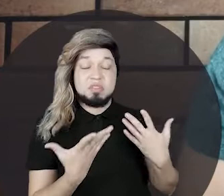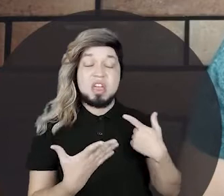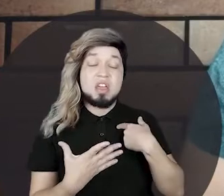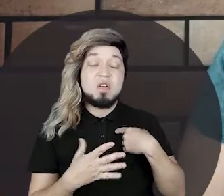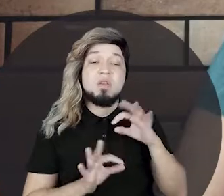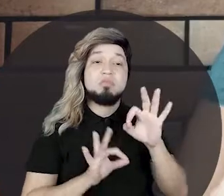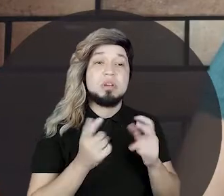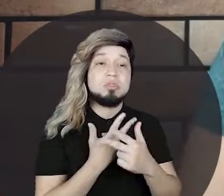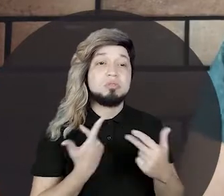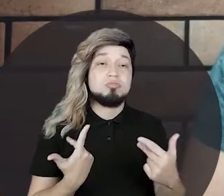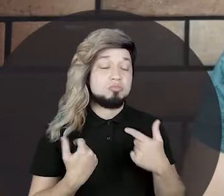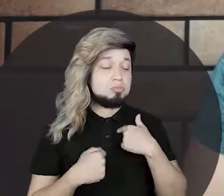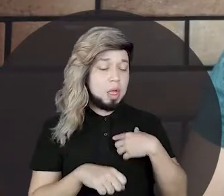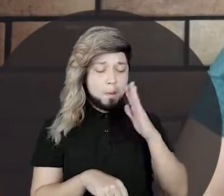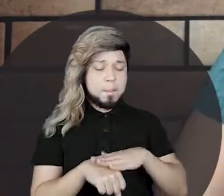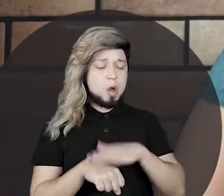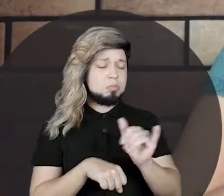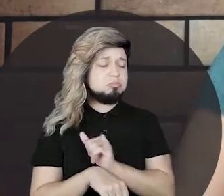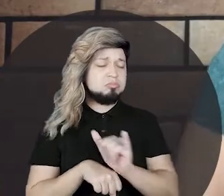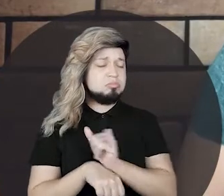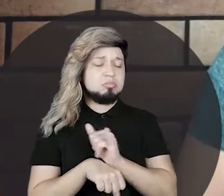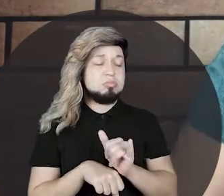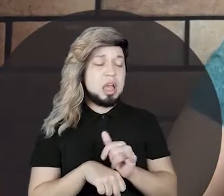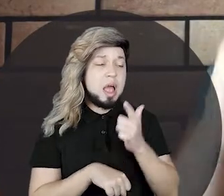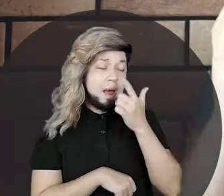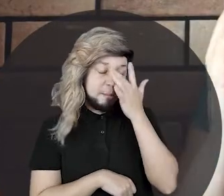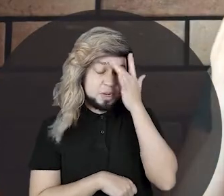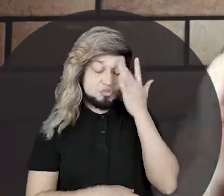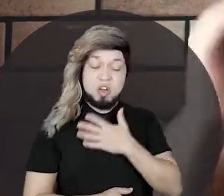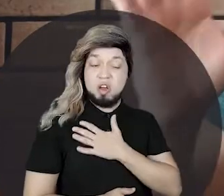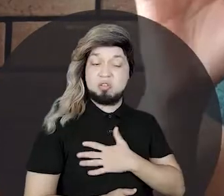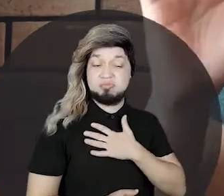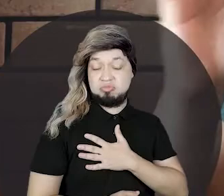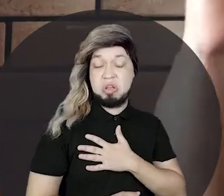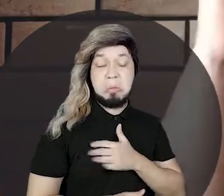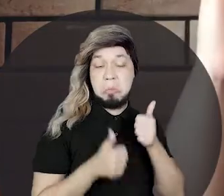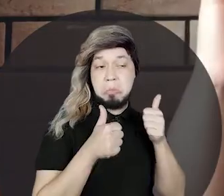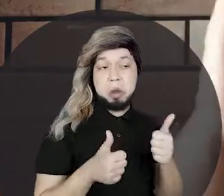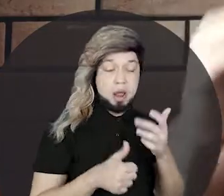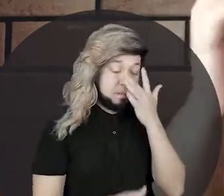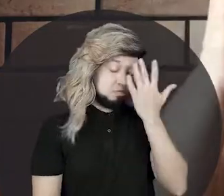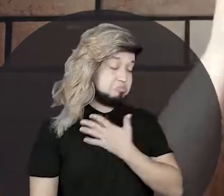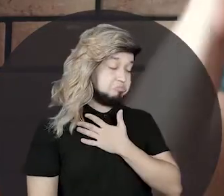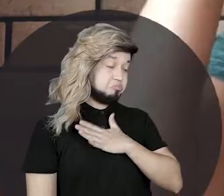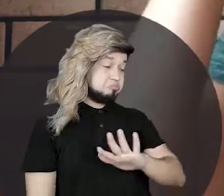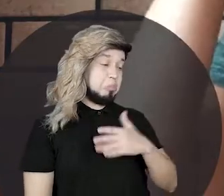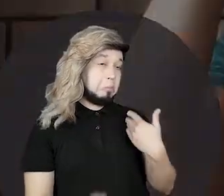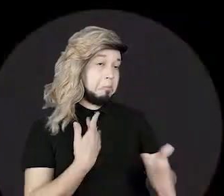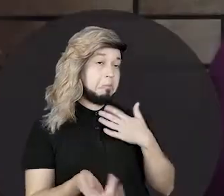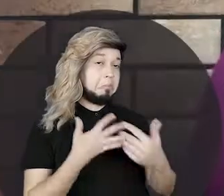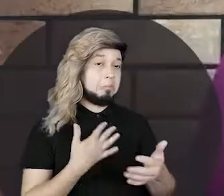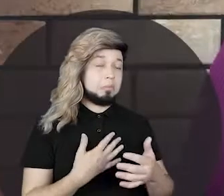Vou fazer as coisas do meu jeito agora. Eu não vou mais querer agradar ninguém. Quem achar bom, bem. Quem não achar, azar.